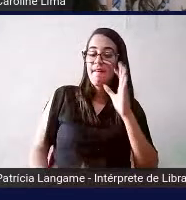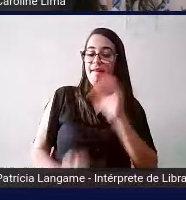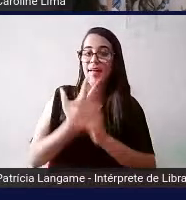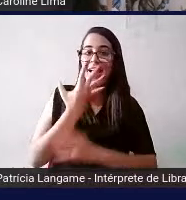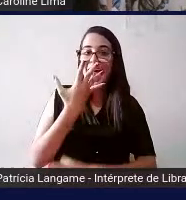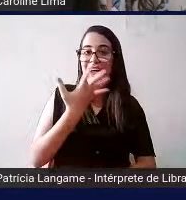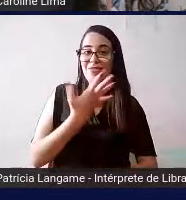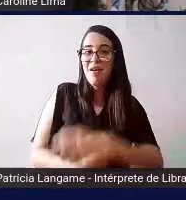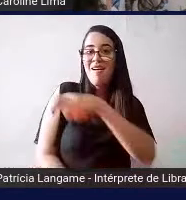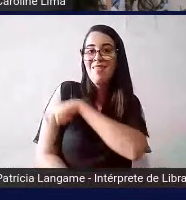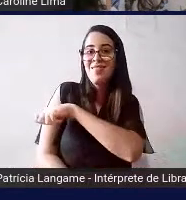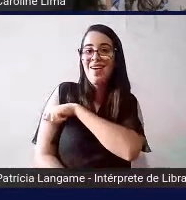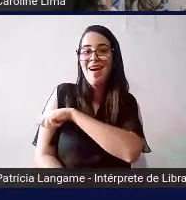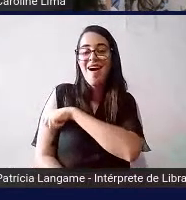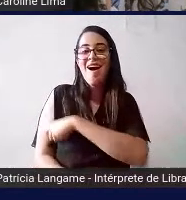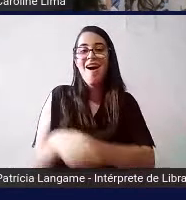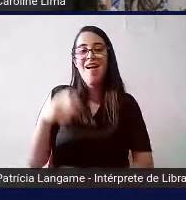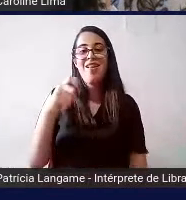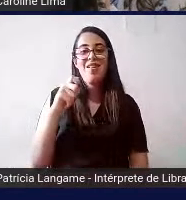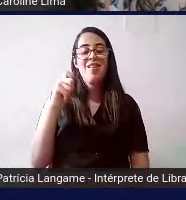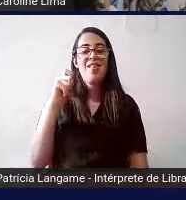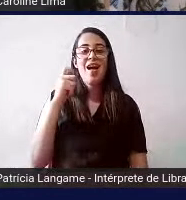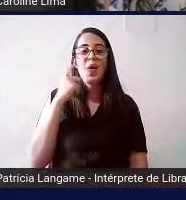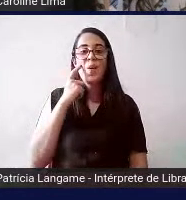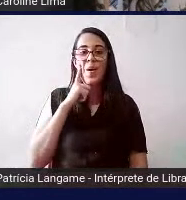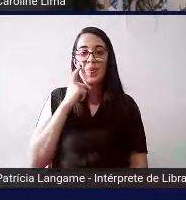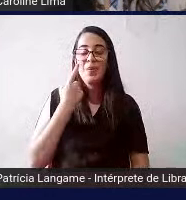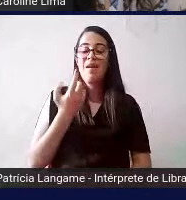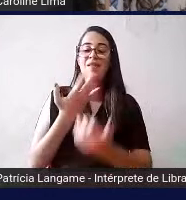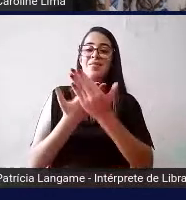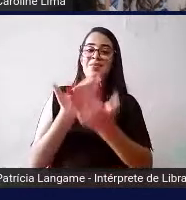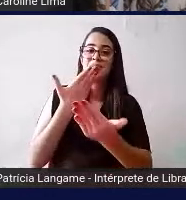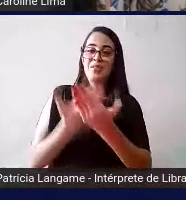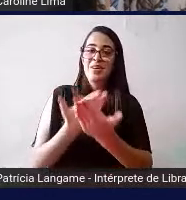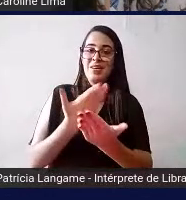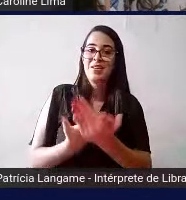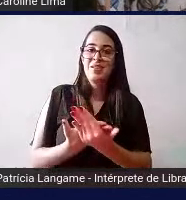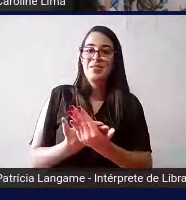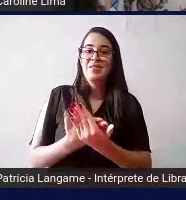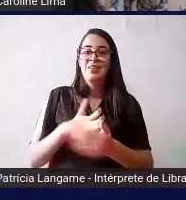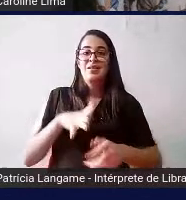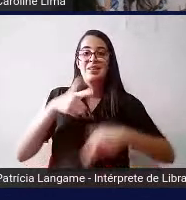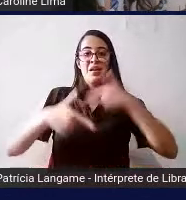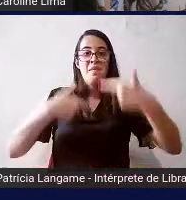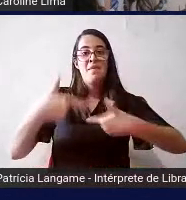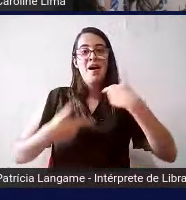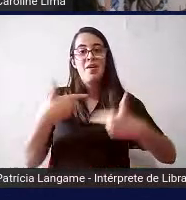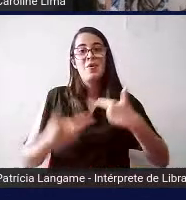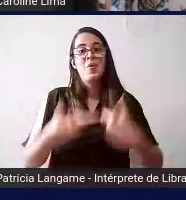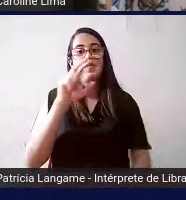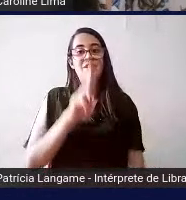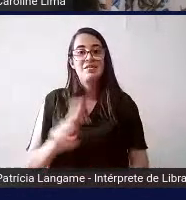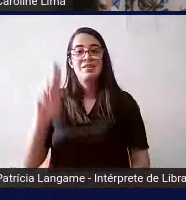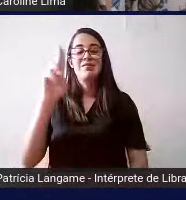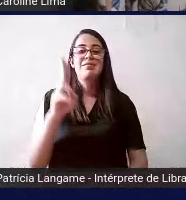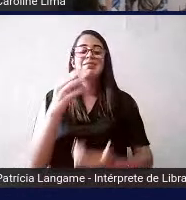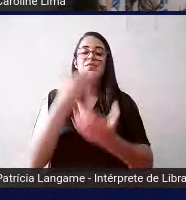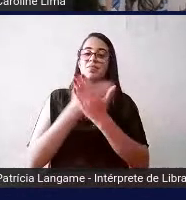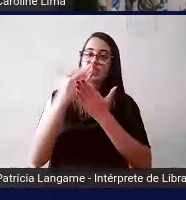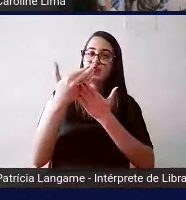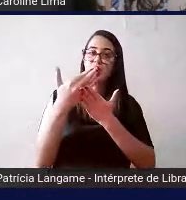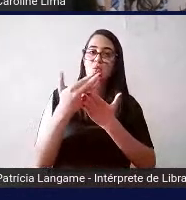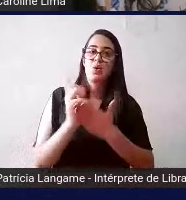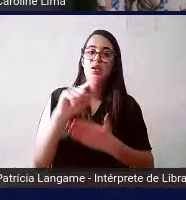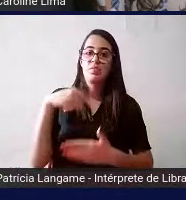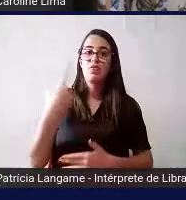estudante alagoano enquanto graduando ainda em um trabalho da universidade começou ali e depois só fez